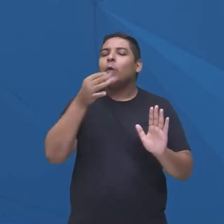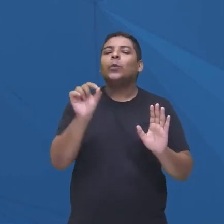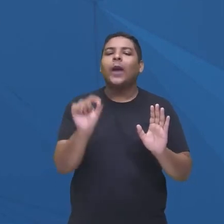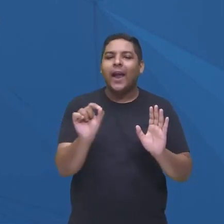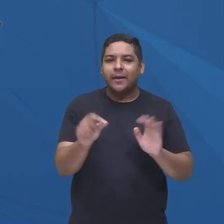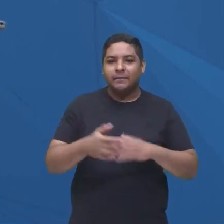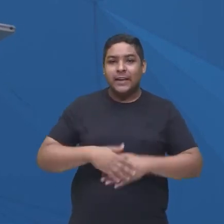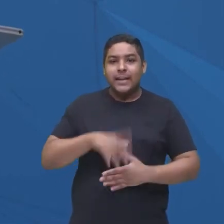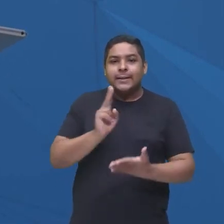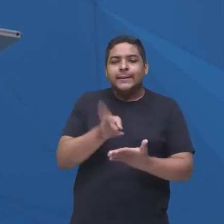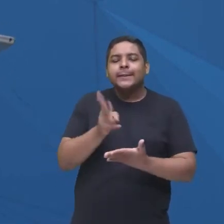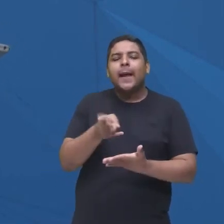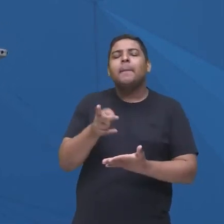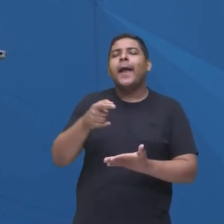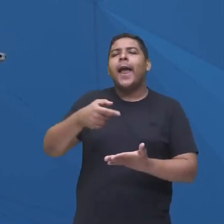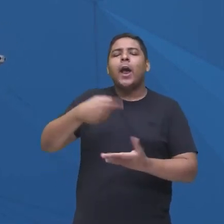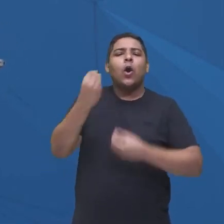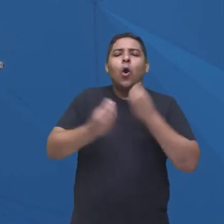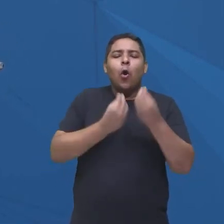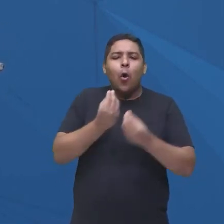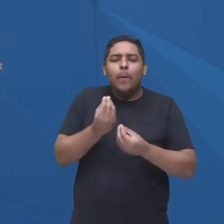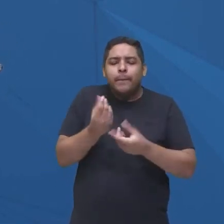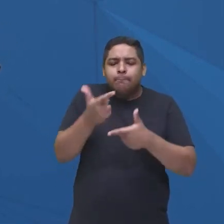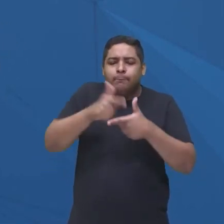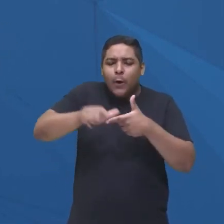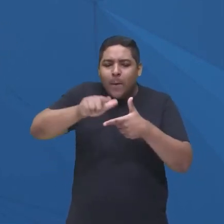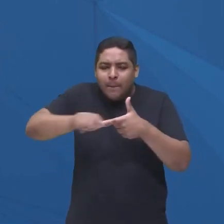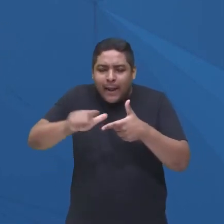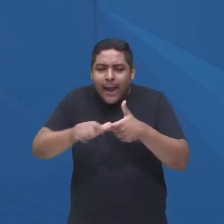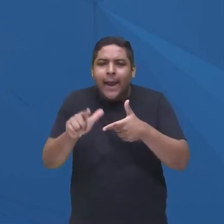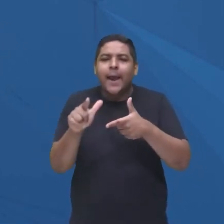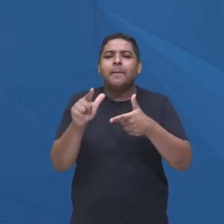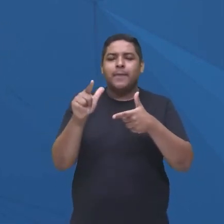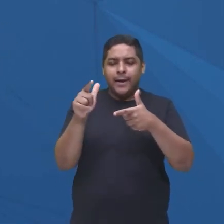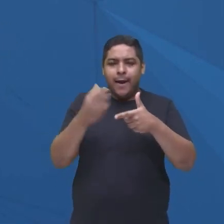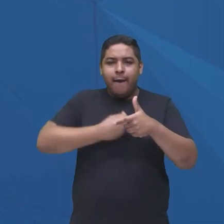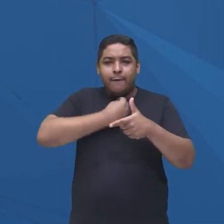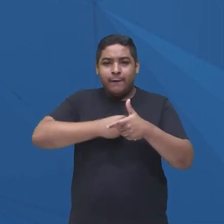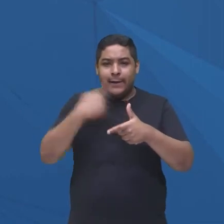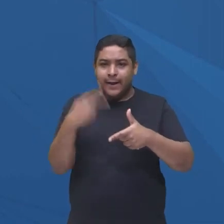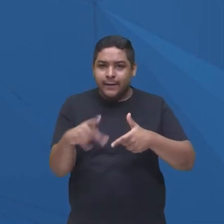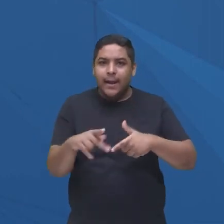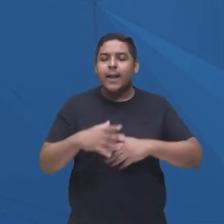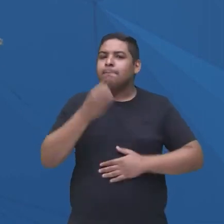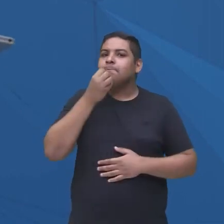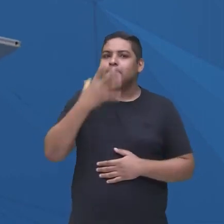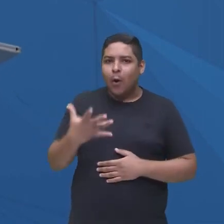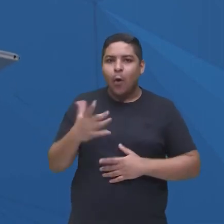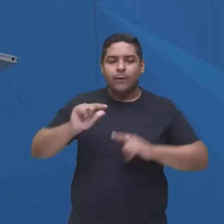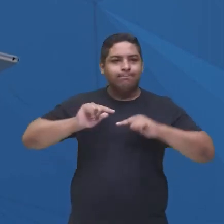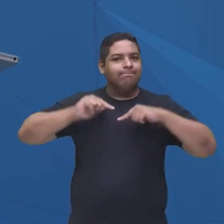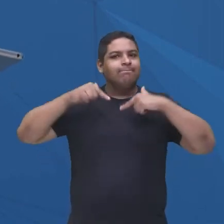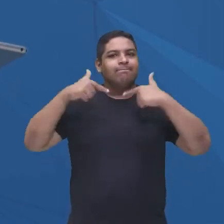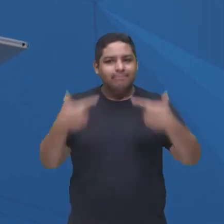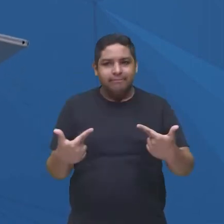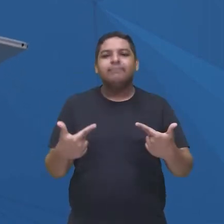sempre as coisas que acontecem na vida dela, sob uma perspectiva muito boa, e otimista, porque por mais que ela tenha ali, esteja